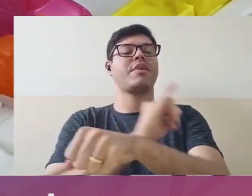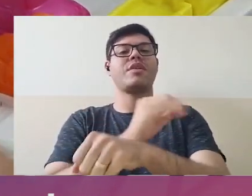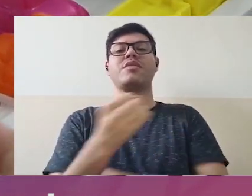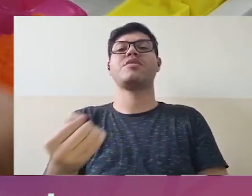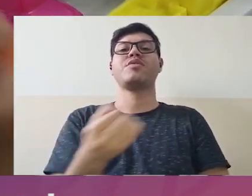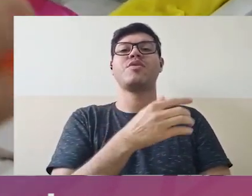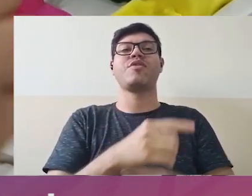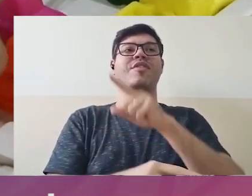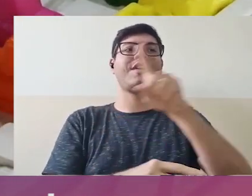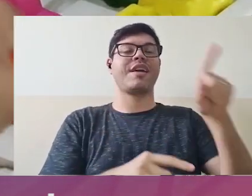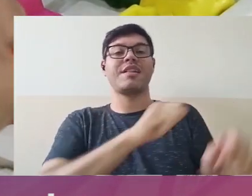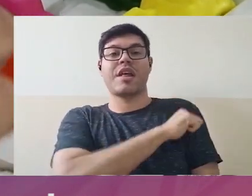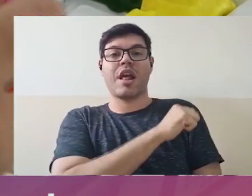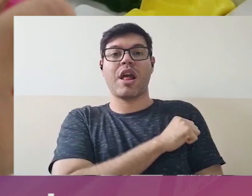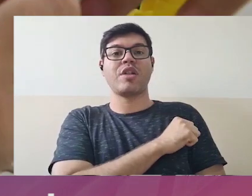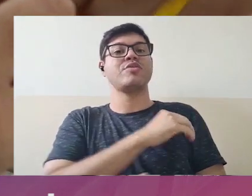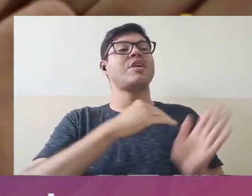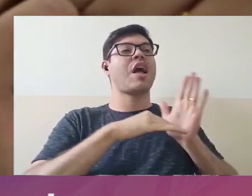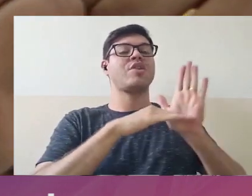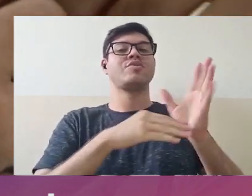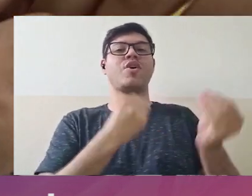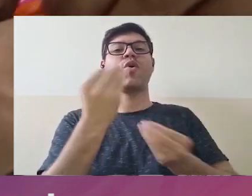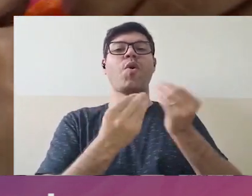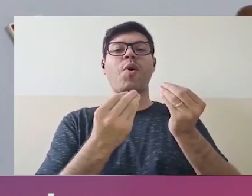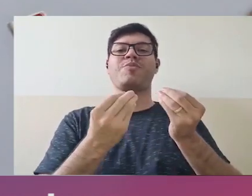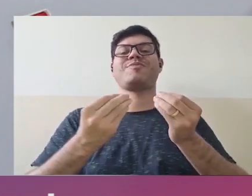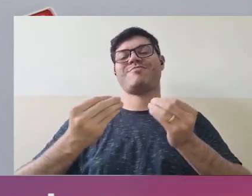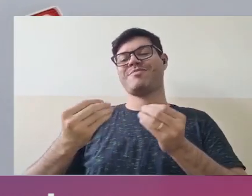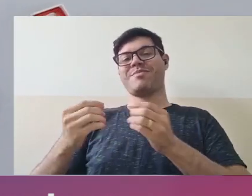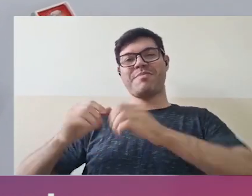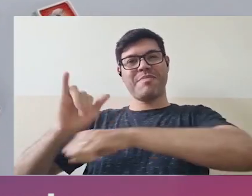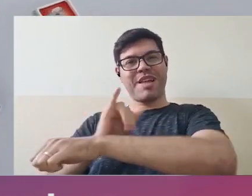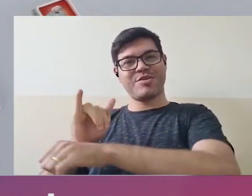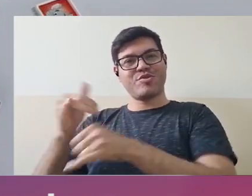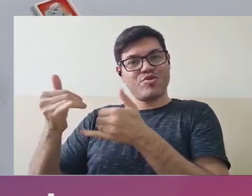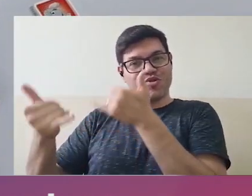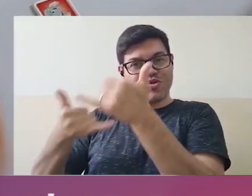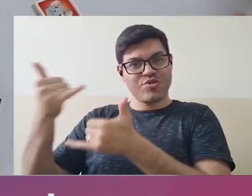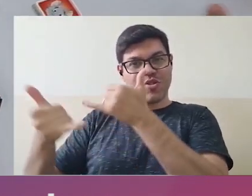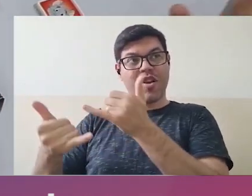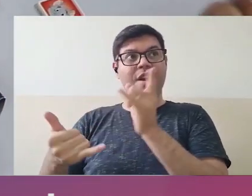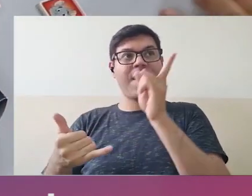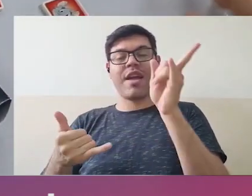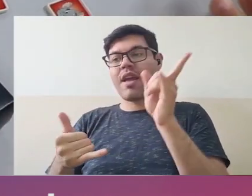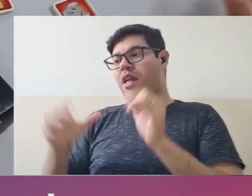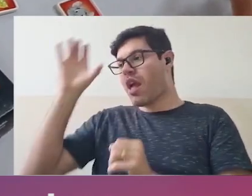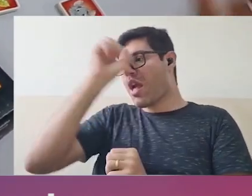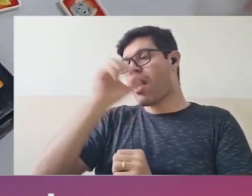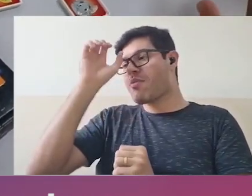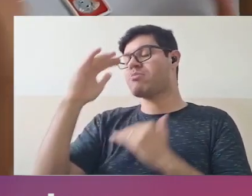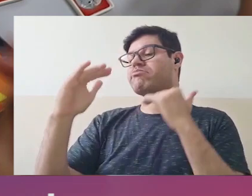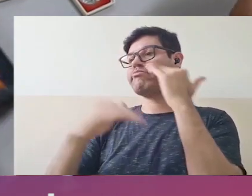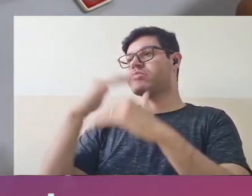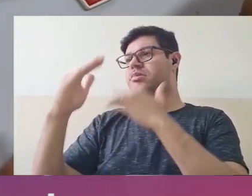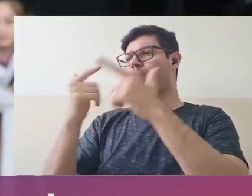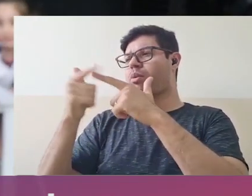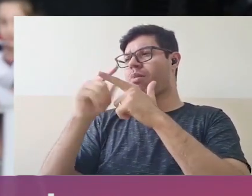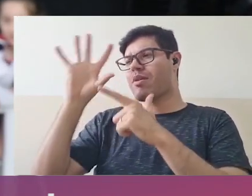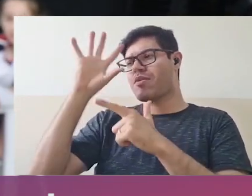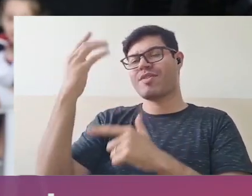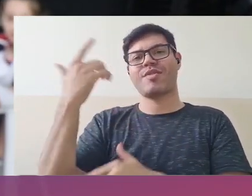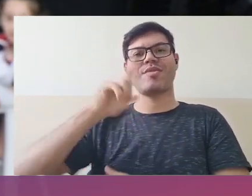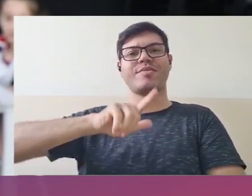auxilia no aprendizado por meio da utilização de jogos, que contribuem para o desenvolvimento da capacidade de resolver problemas.